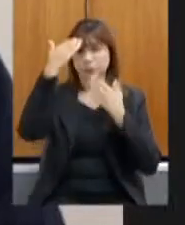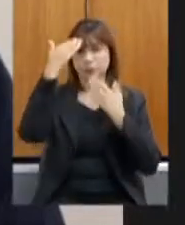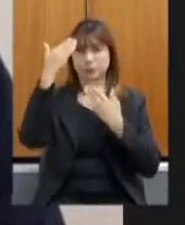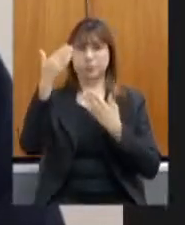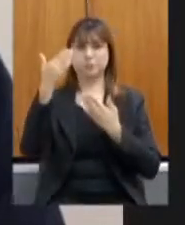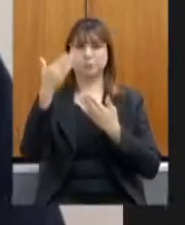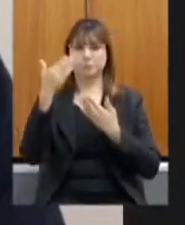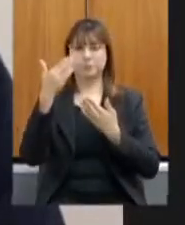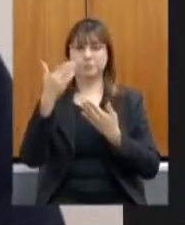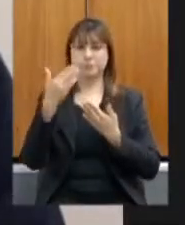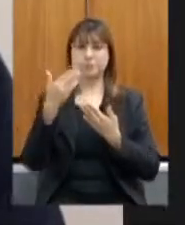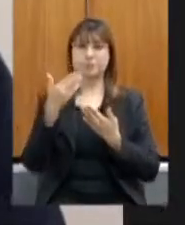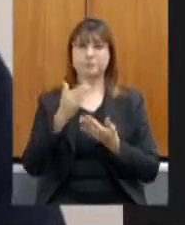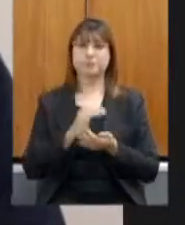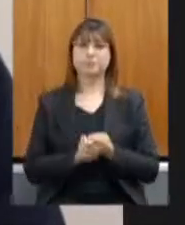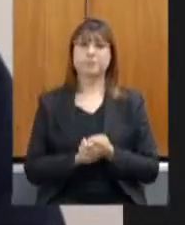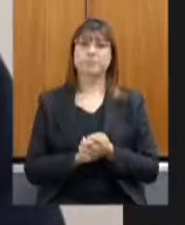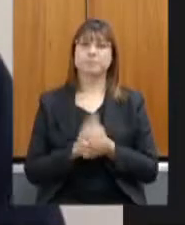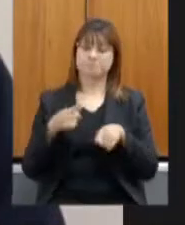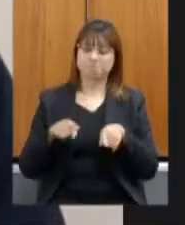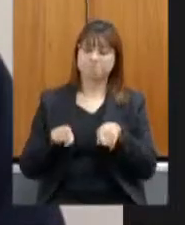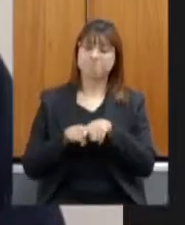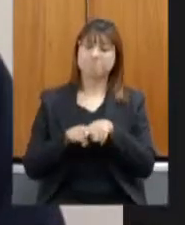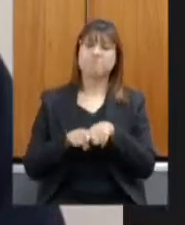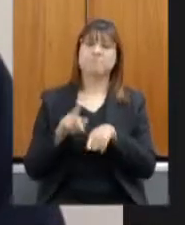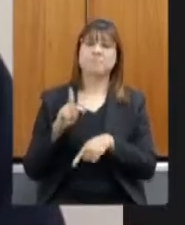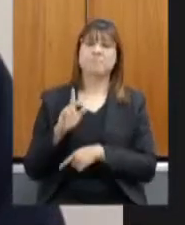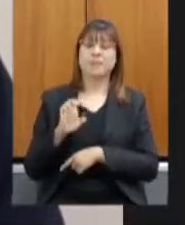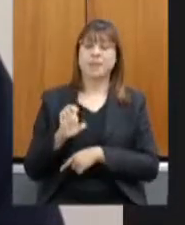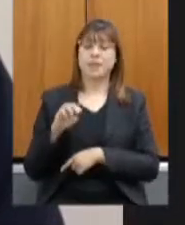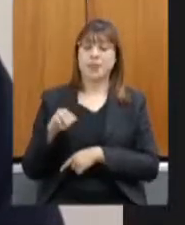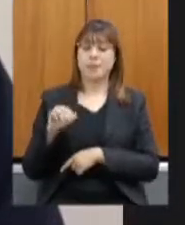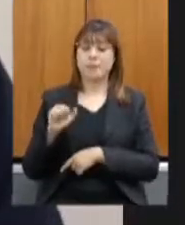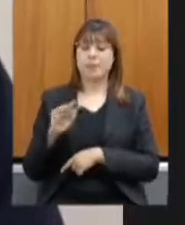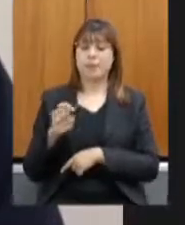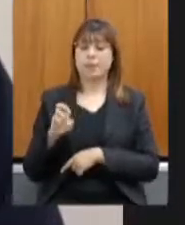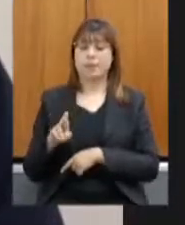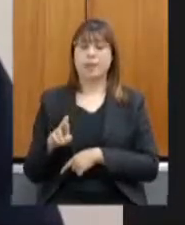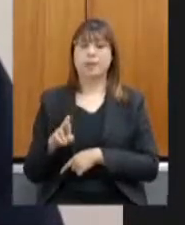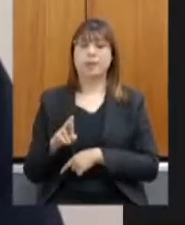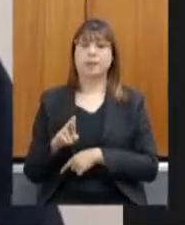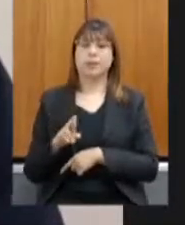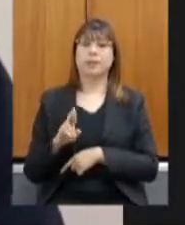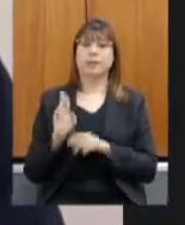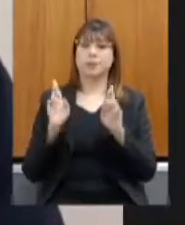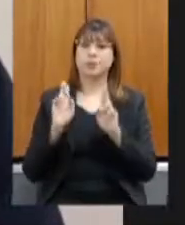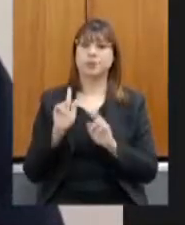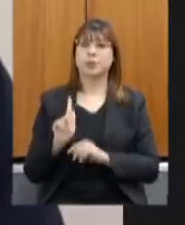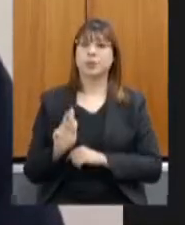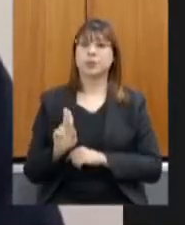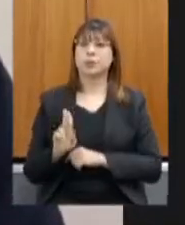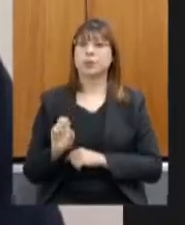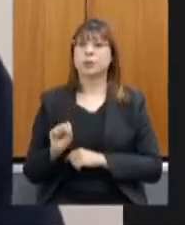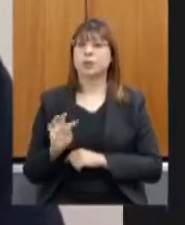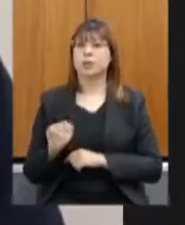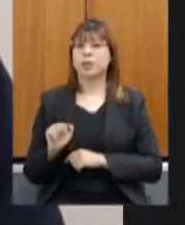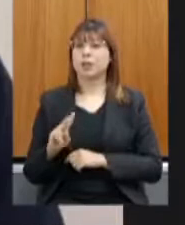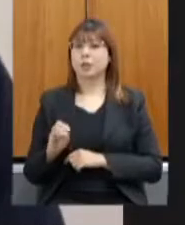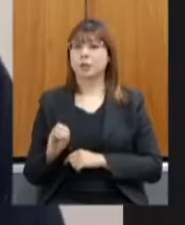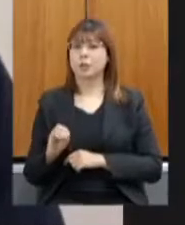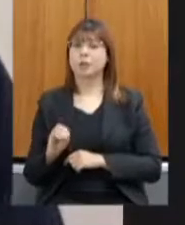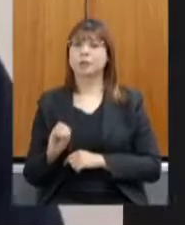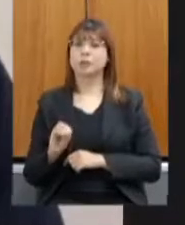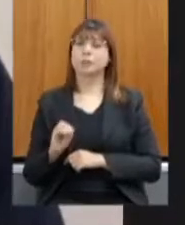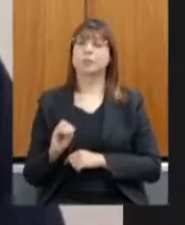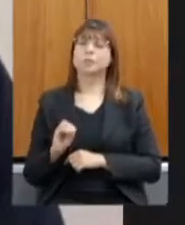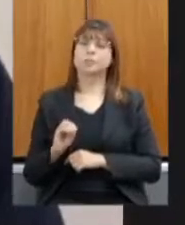parceria de matéria que eu agradeço presidente Gustavo que foi muito solícito com a gente a gente pediu muito a gente